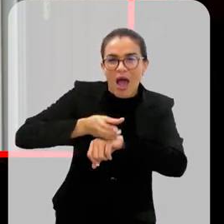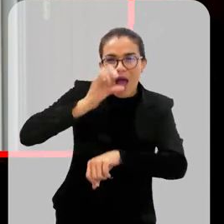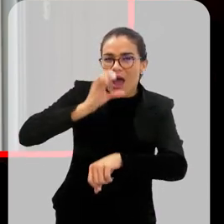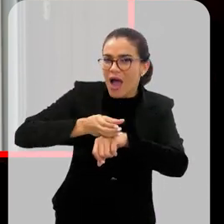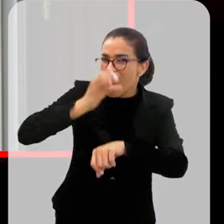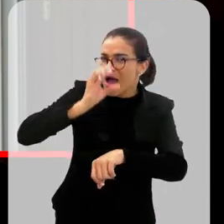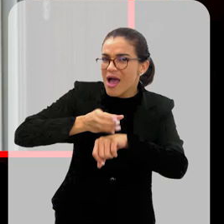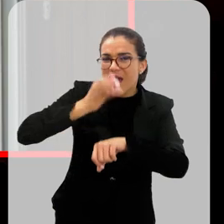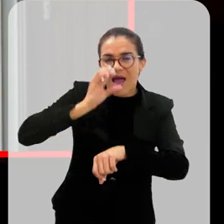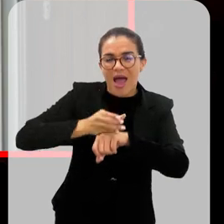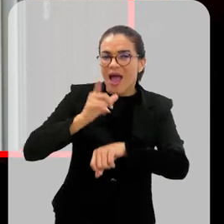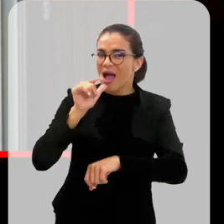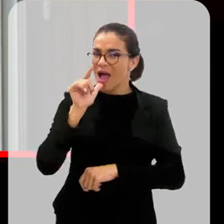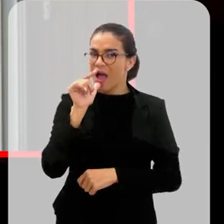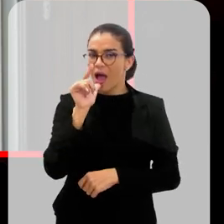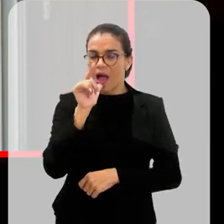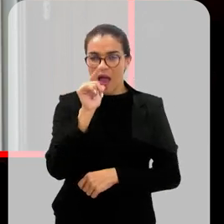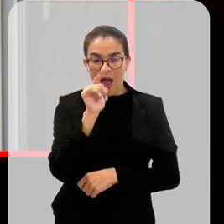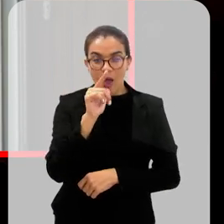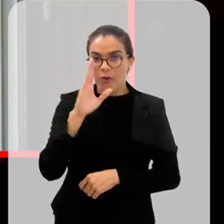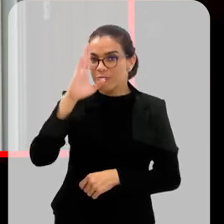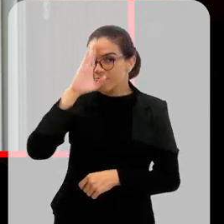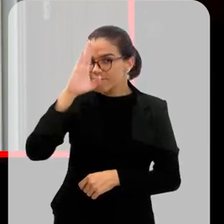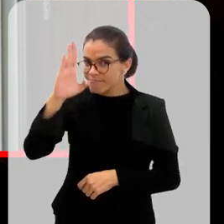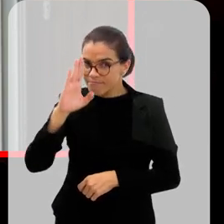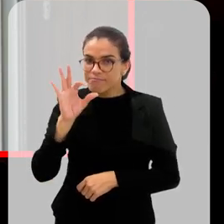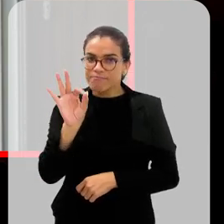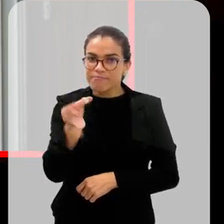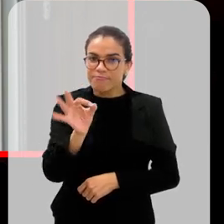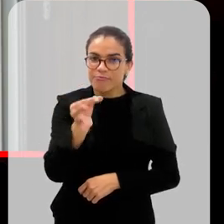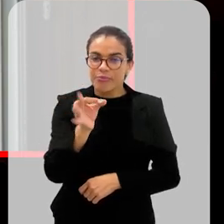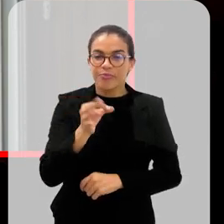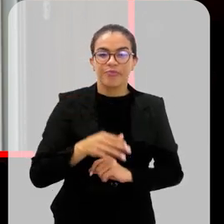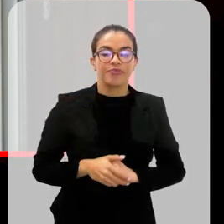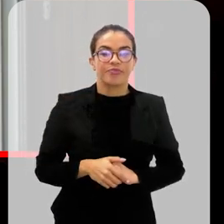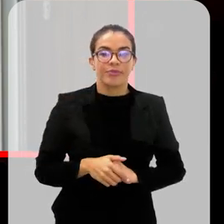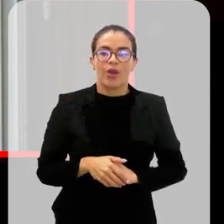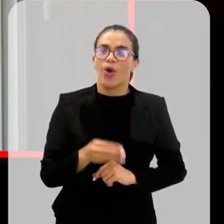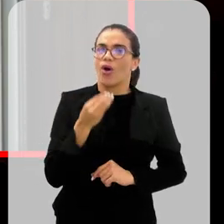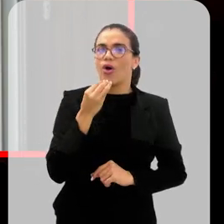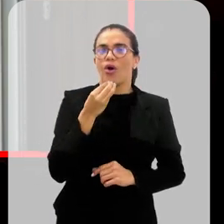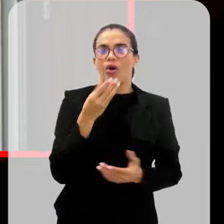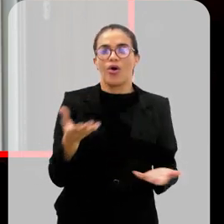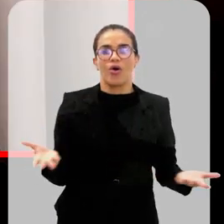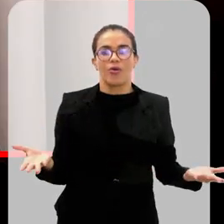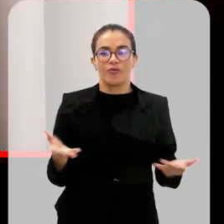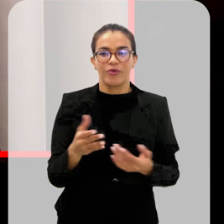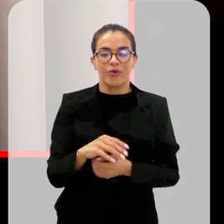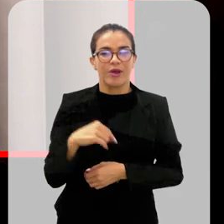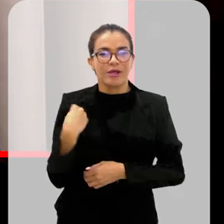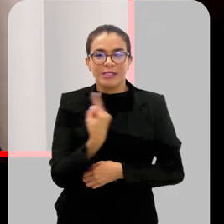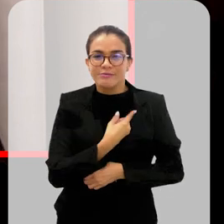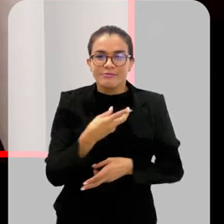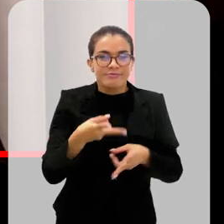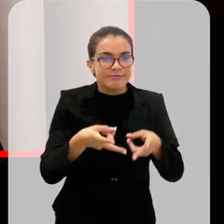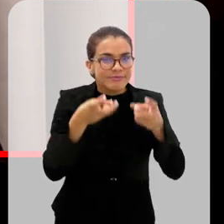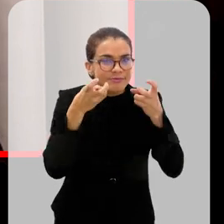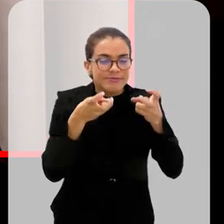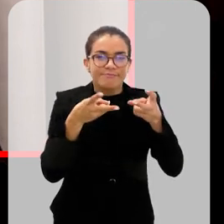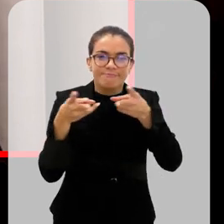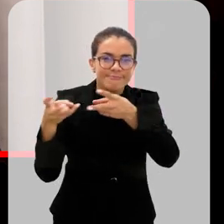A hidratação também é fundamental nesses casos, Sara? Com toda certeza, né? A gente vê,